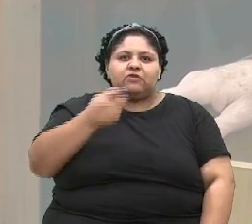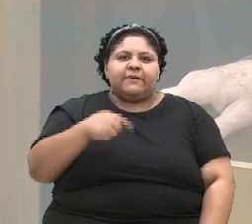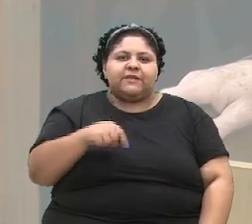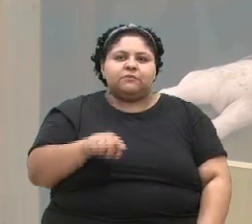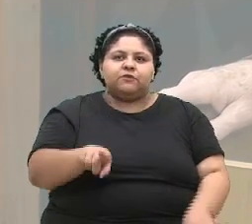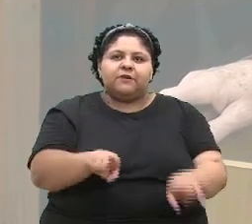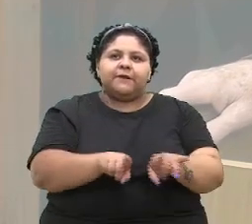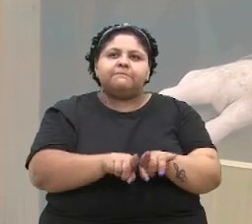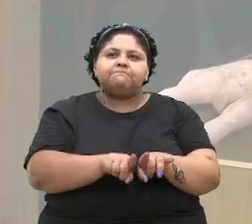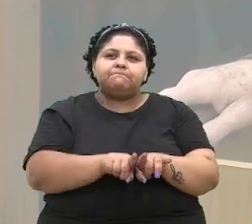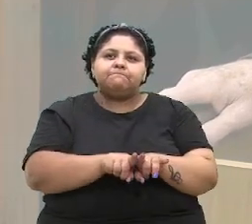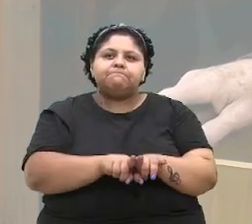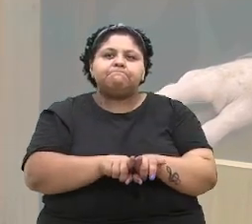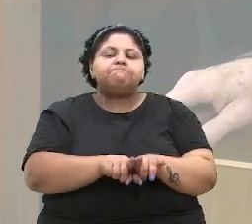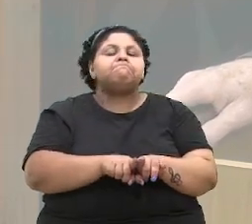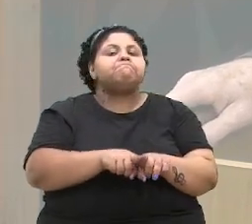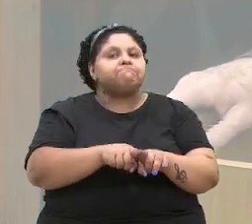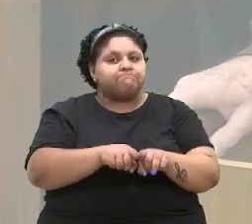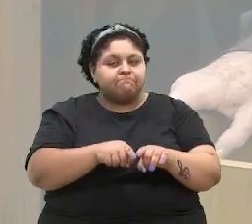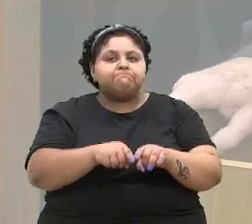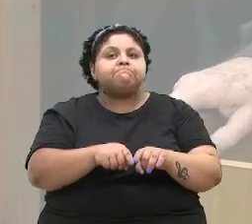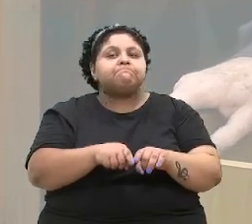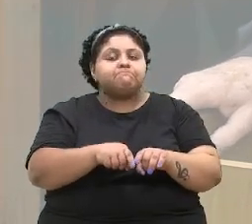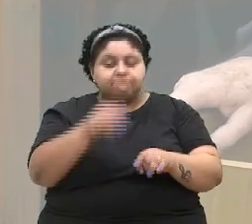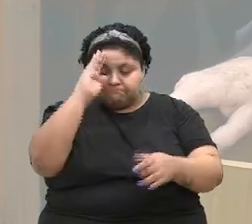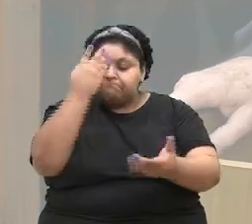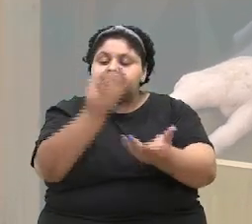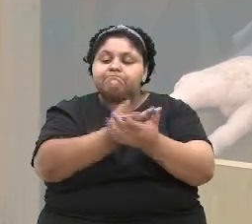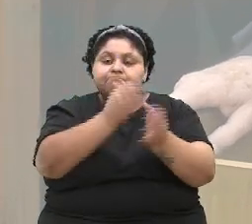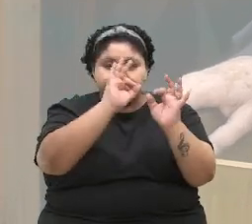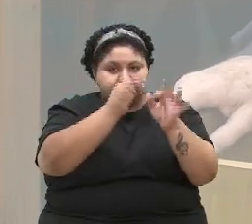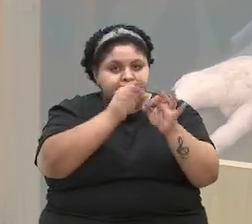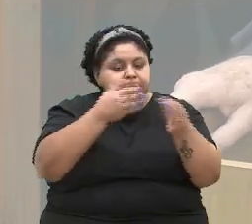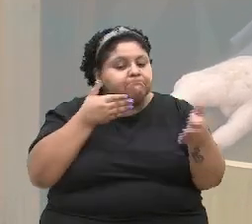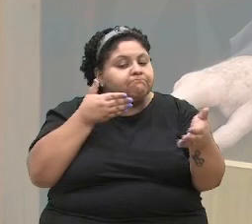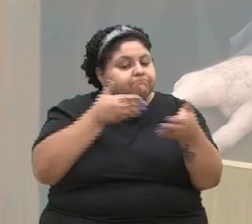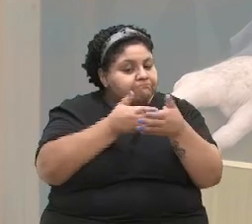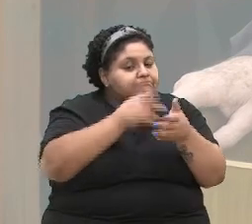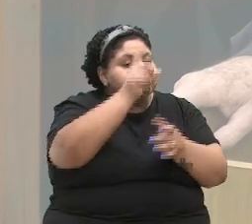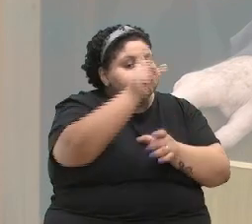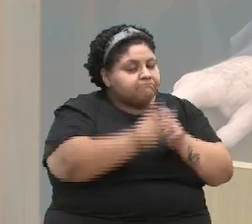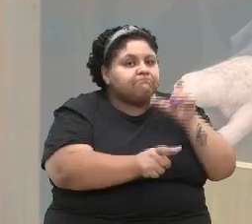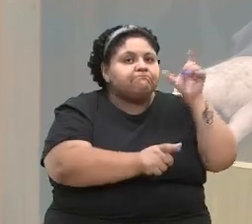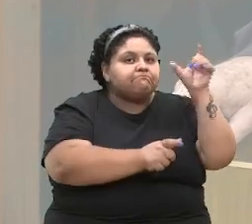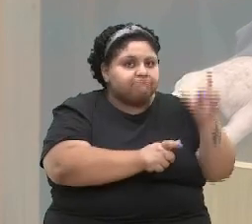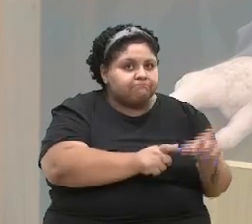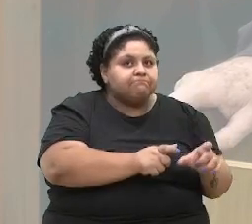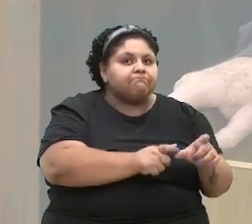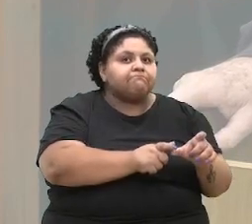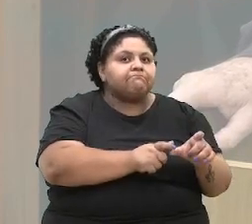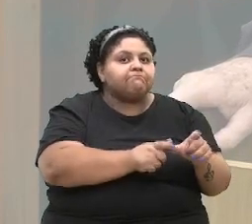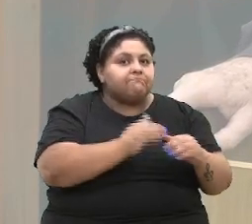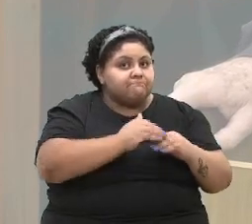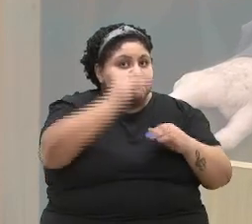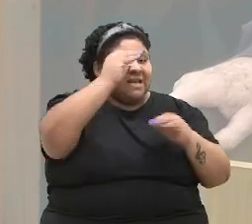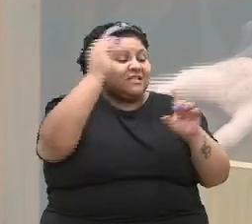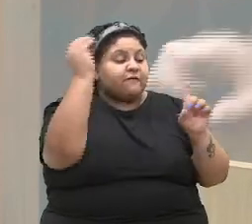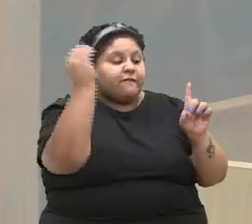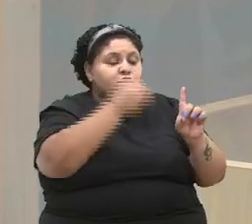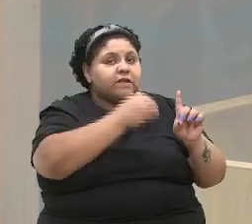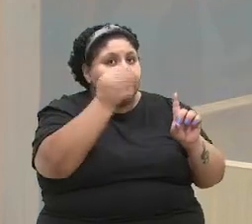concordo que atinge especialmente as pessoas menos favorecidas.